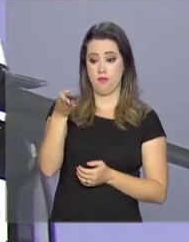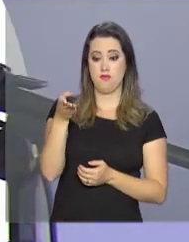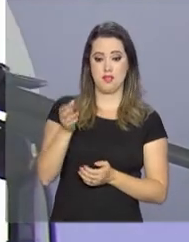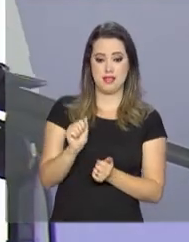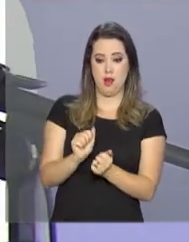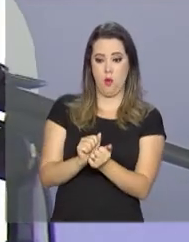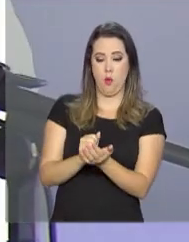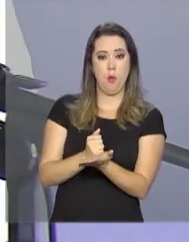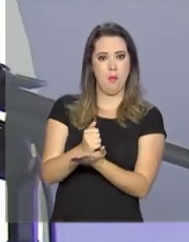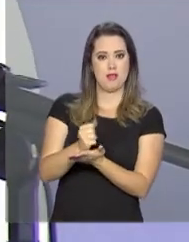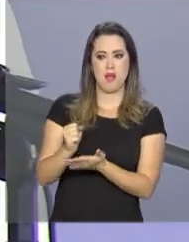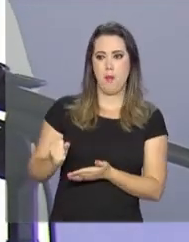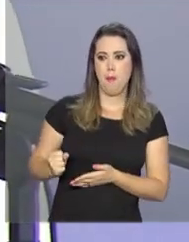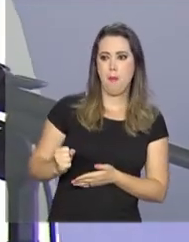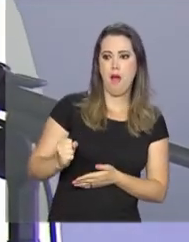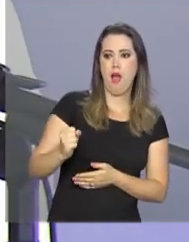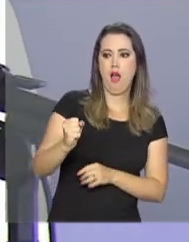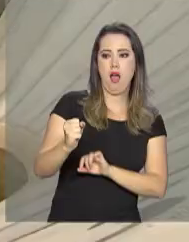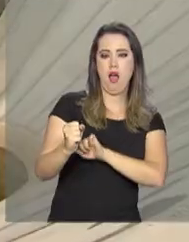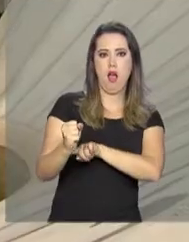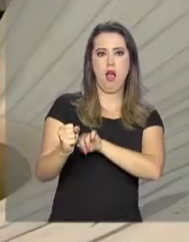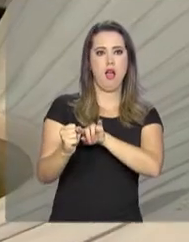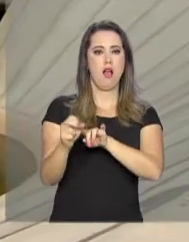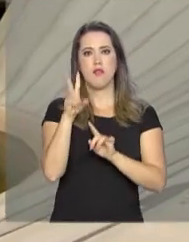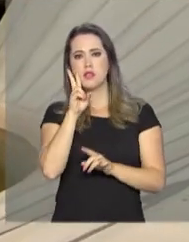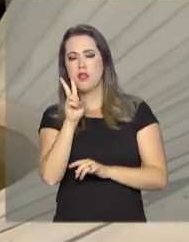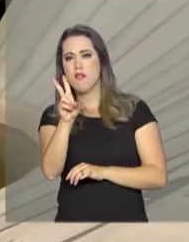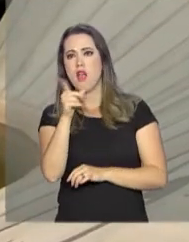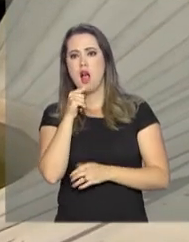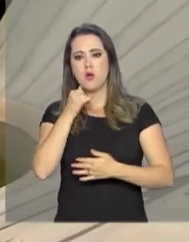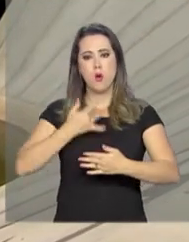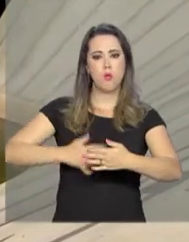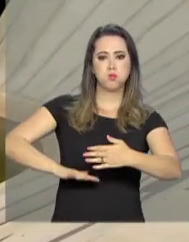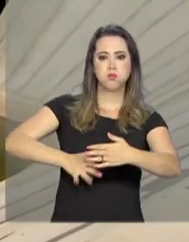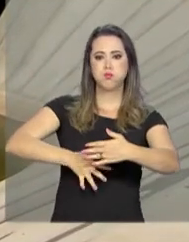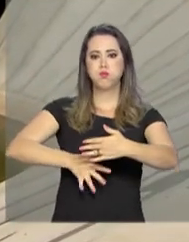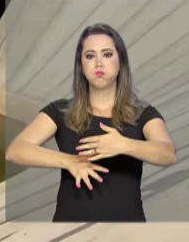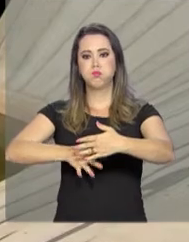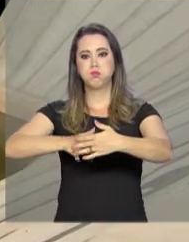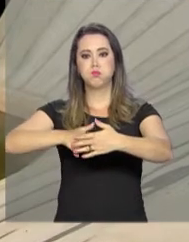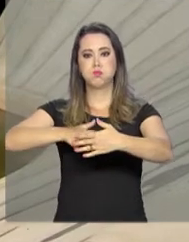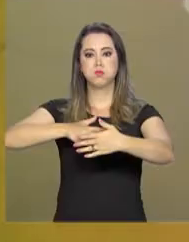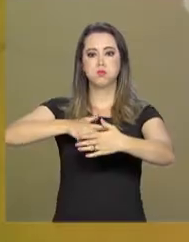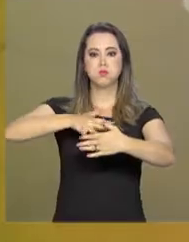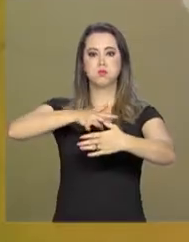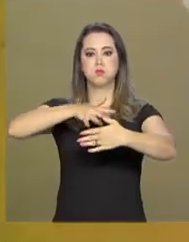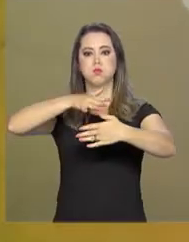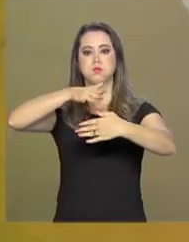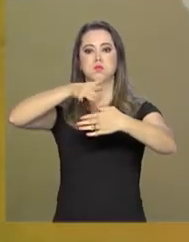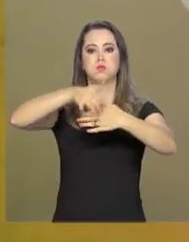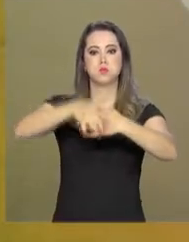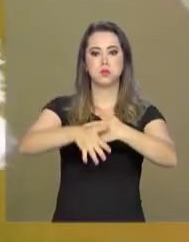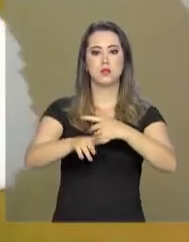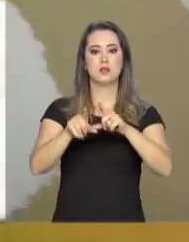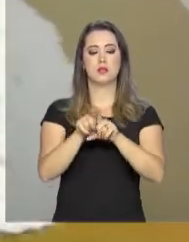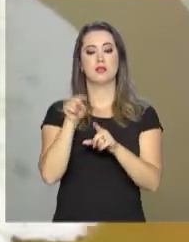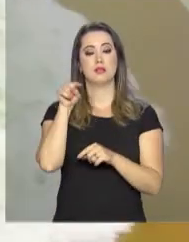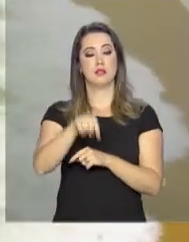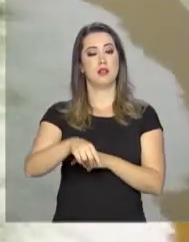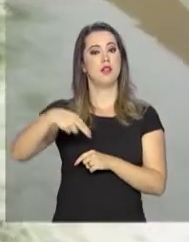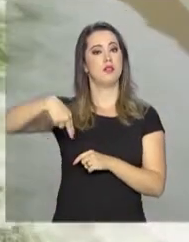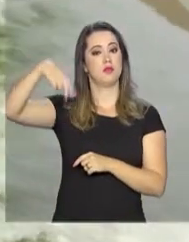aquela enxurrada, aquela enchente de água, uma coisa extraordinária aqui no nordeste